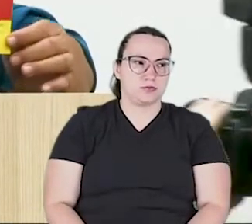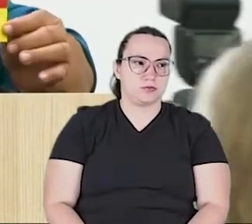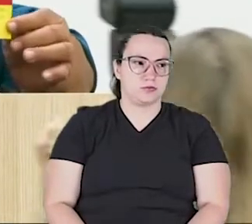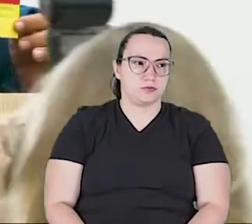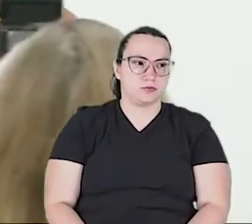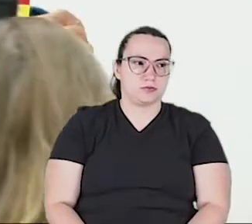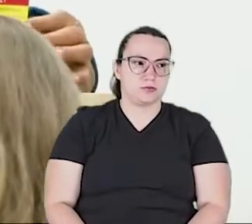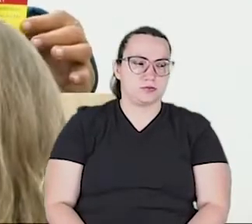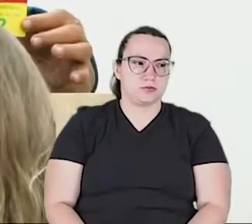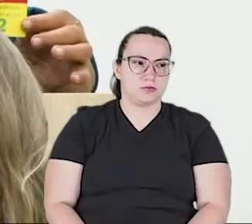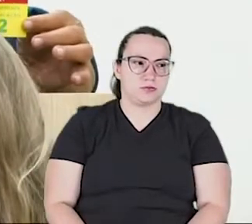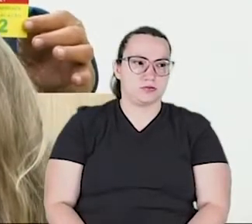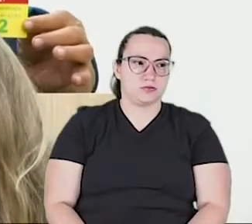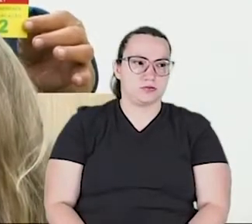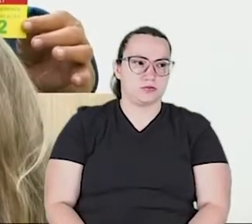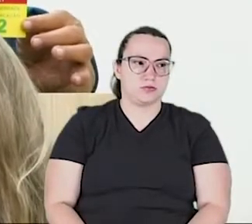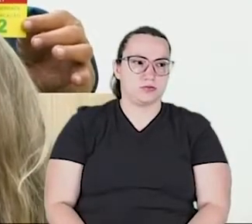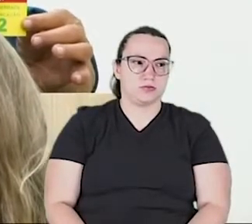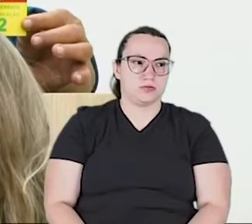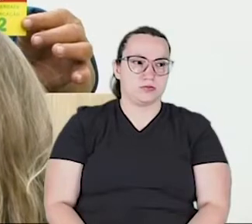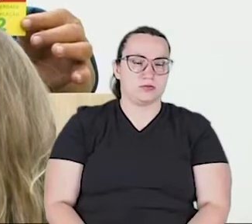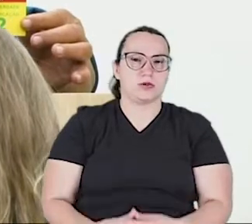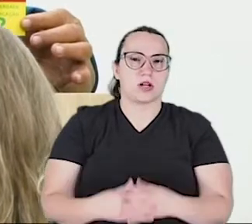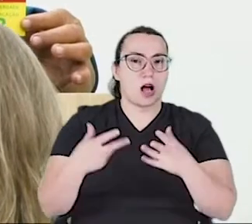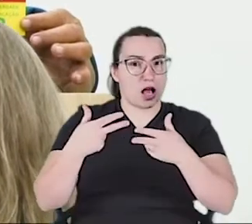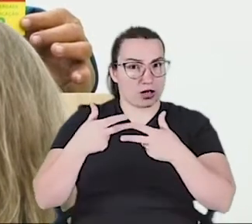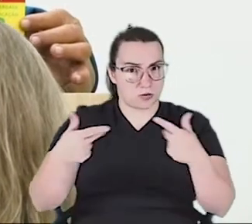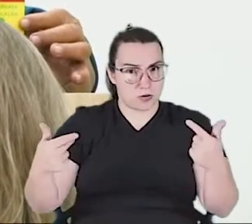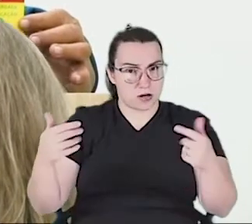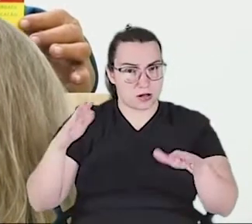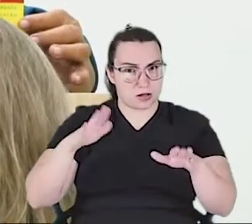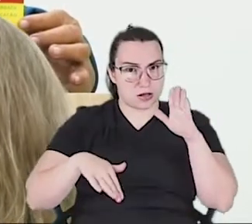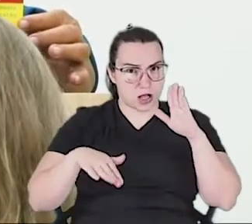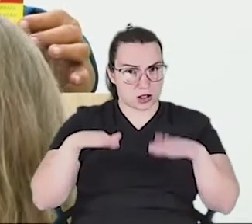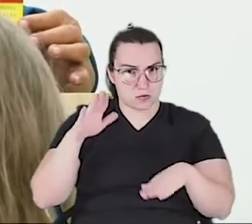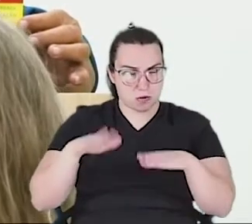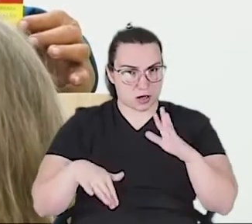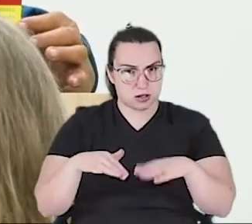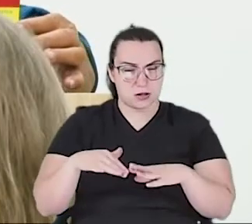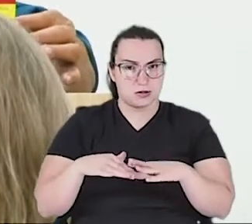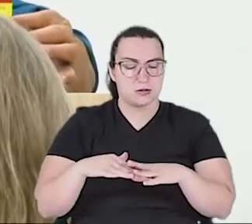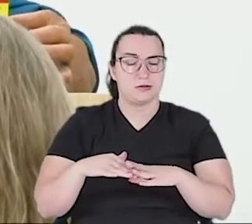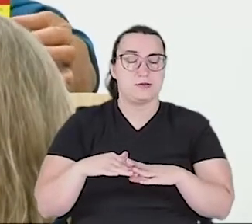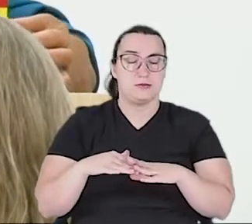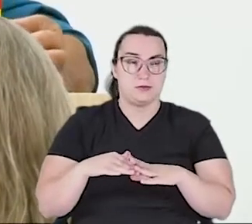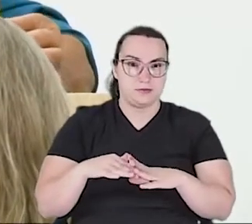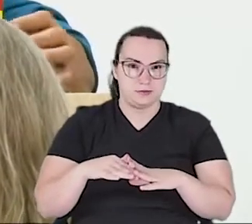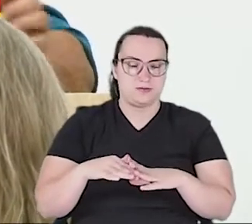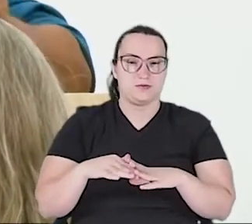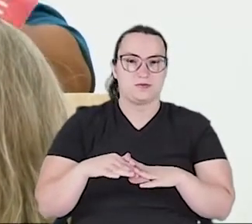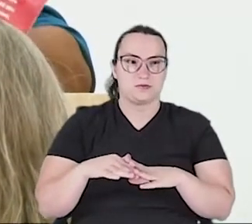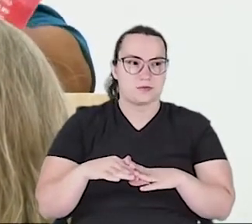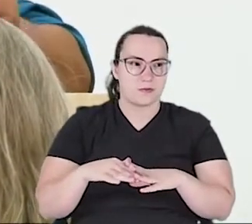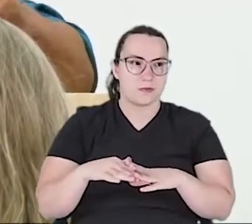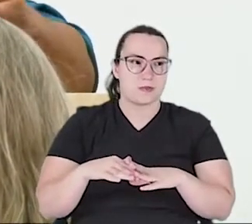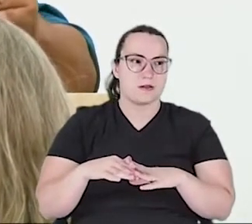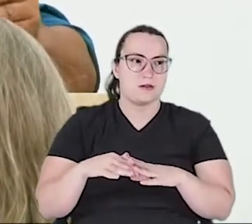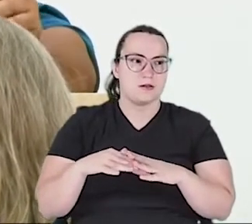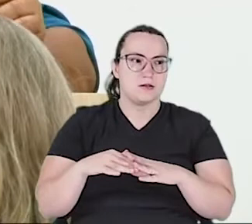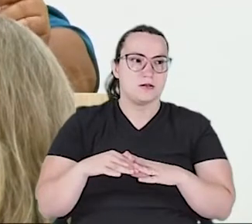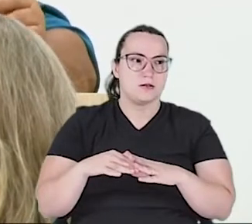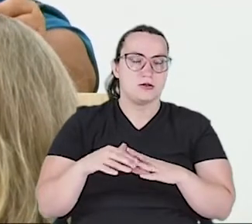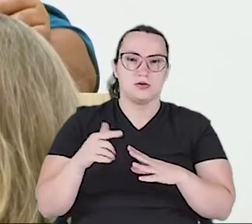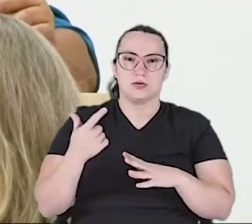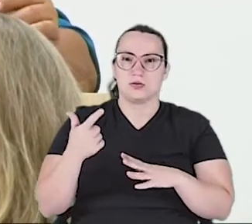Sobre as coisas, às vezes, quando cai mal informado as pessoas,